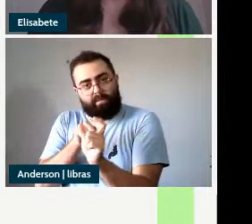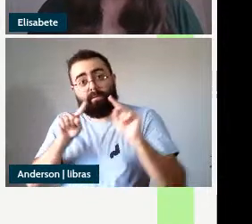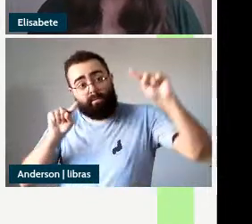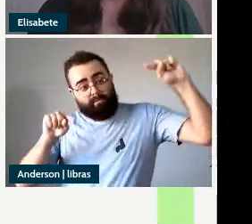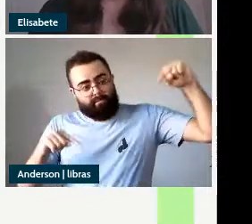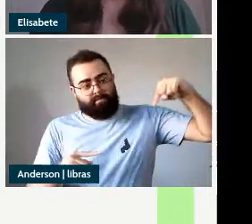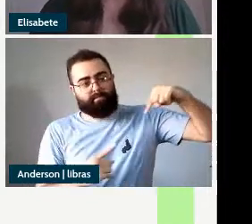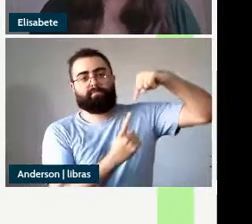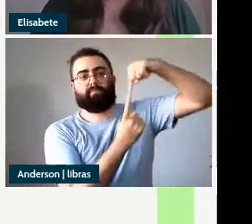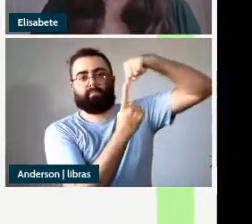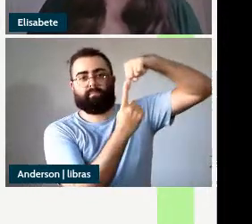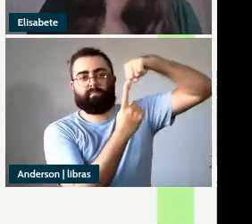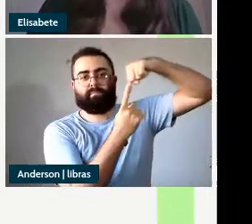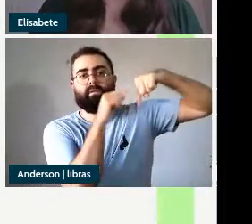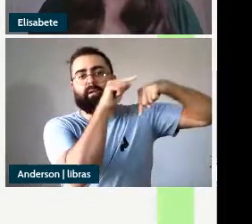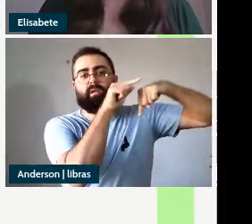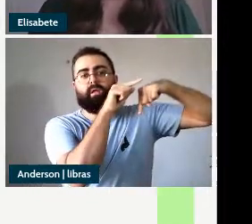alvo